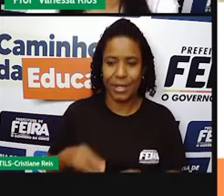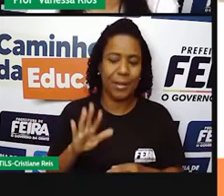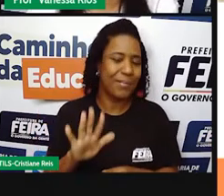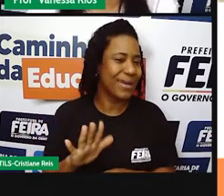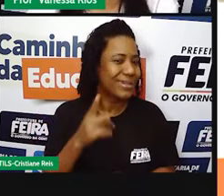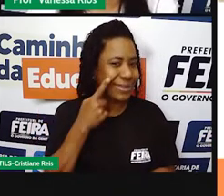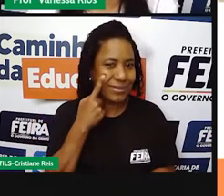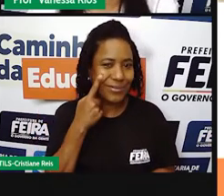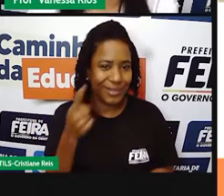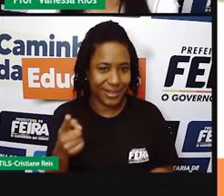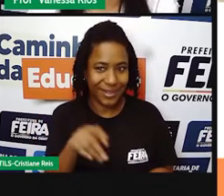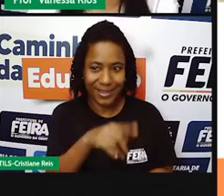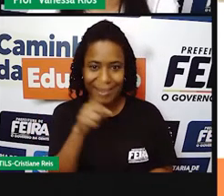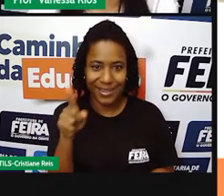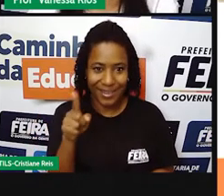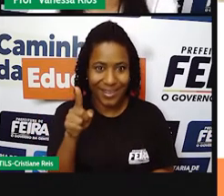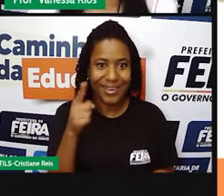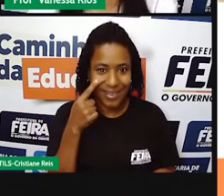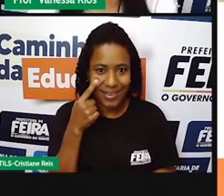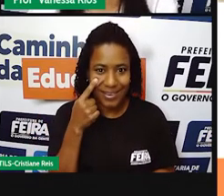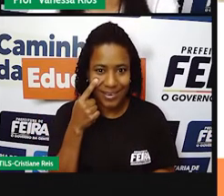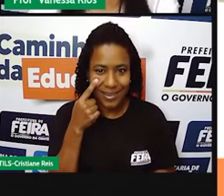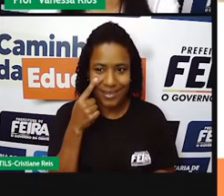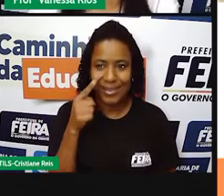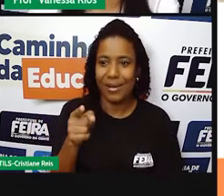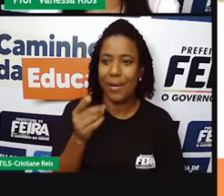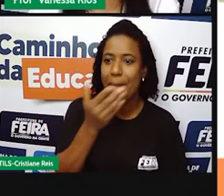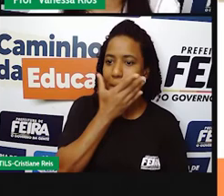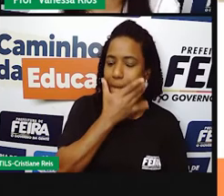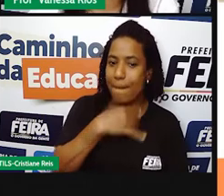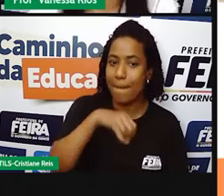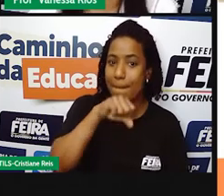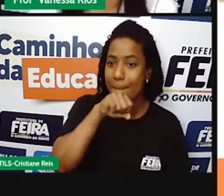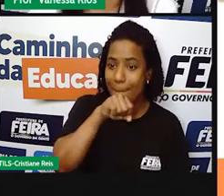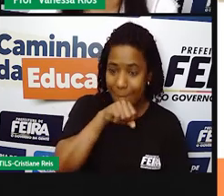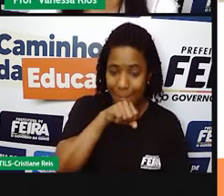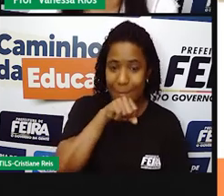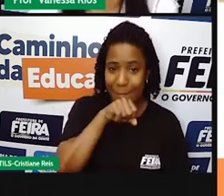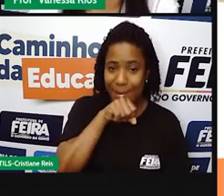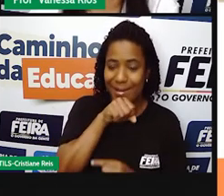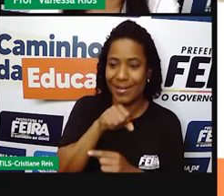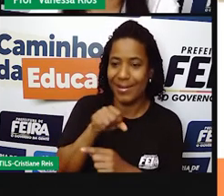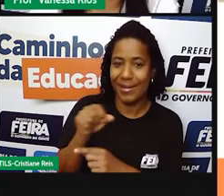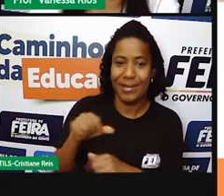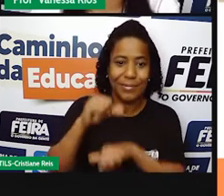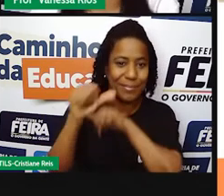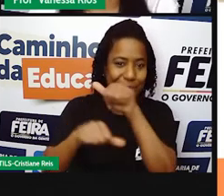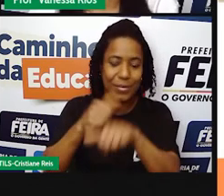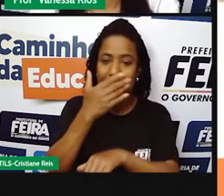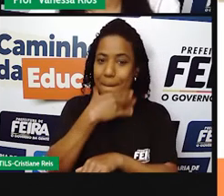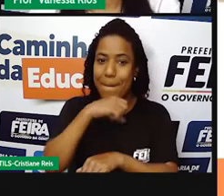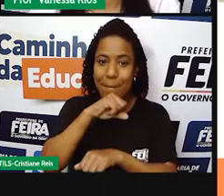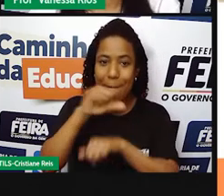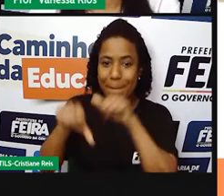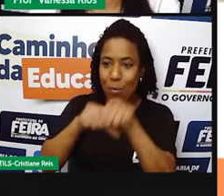observa aí que o pai, ele passa a ter aí outras funções, que não só o sustento, né?